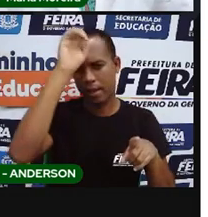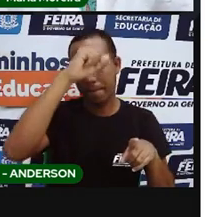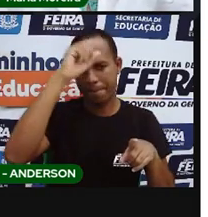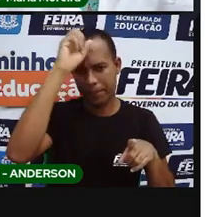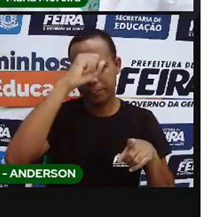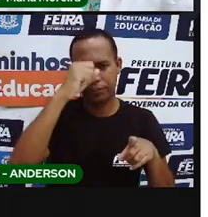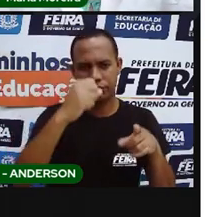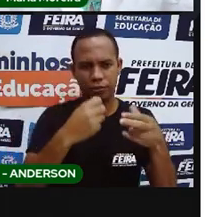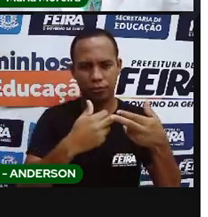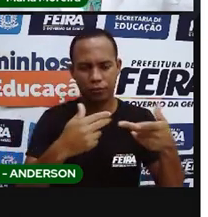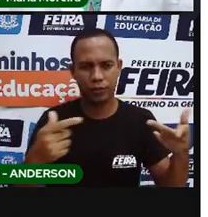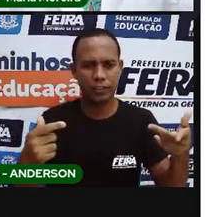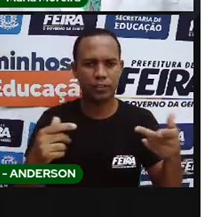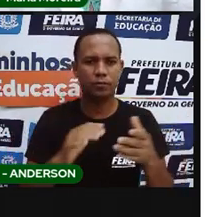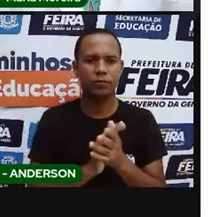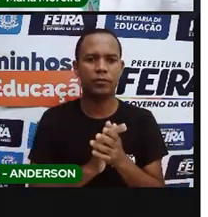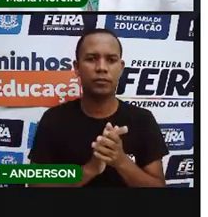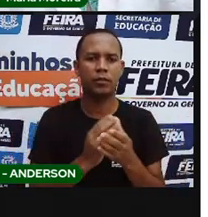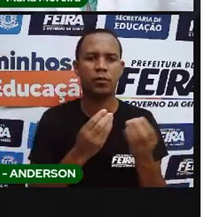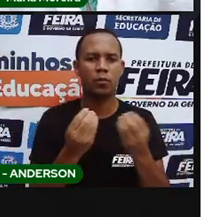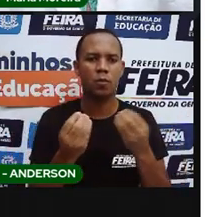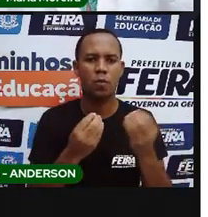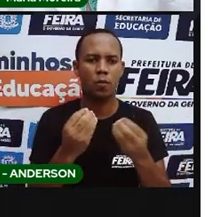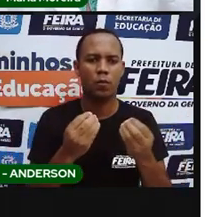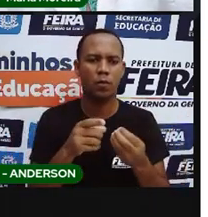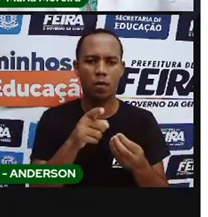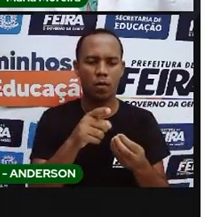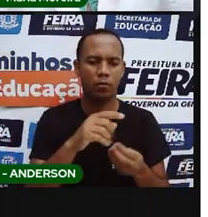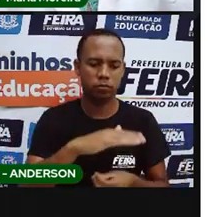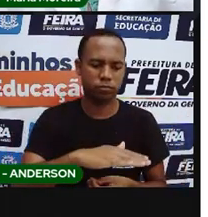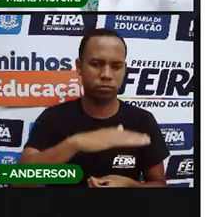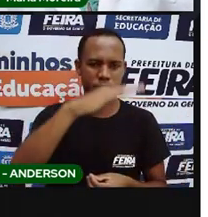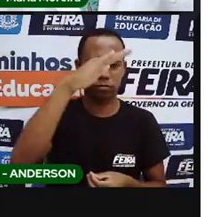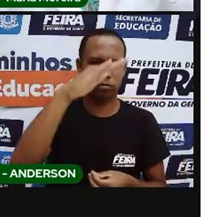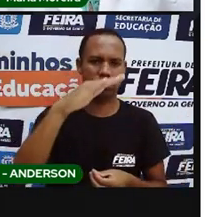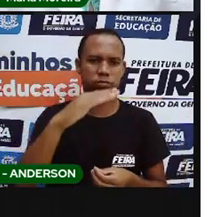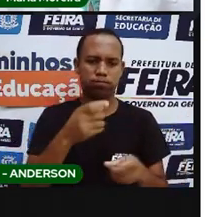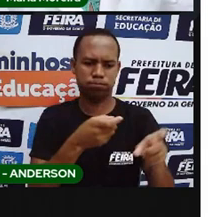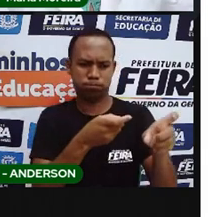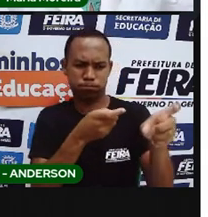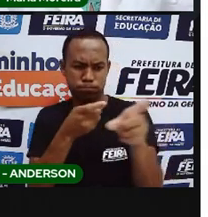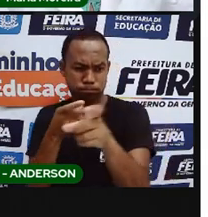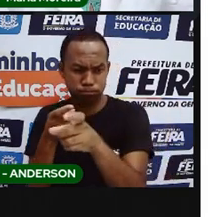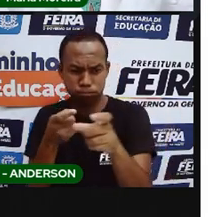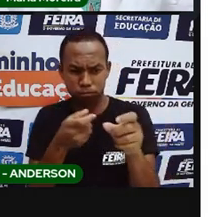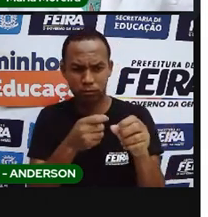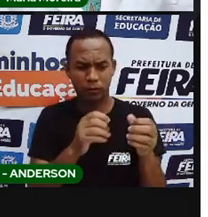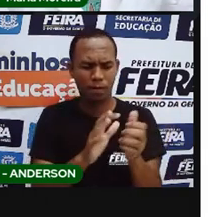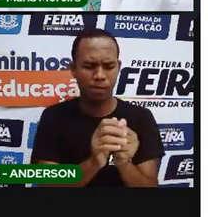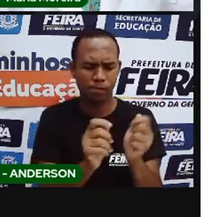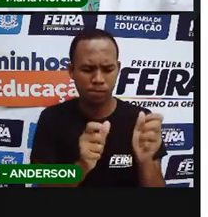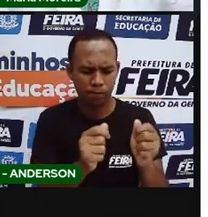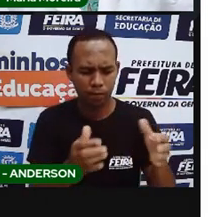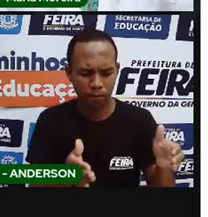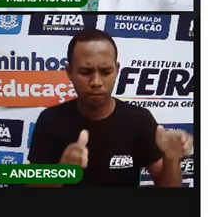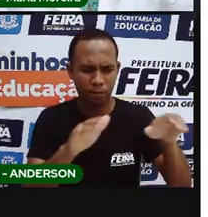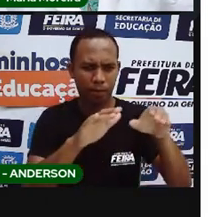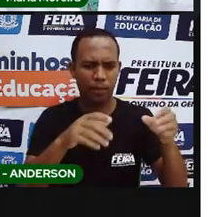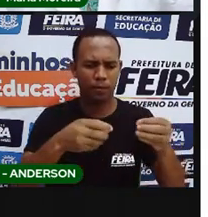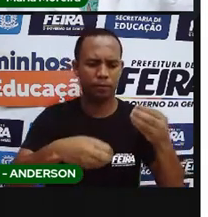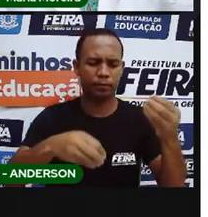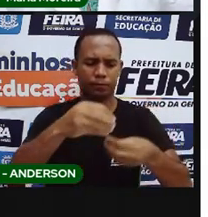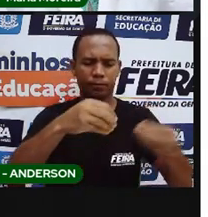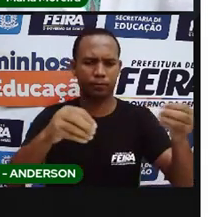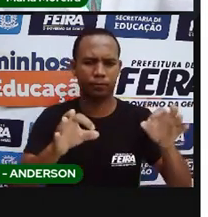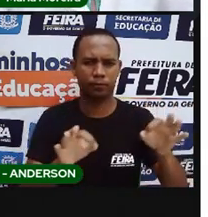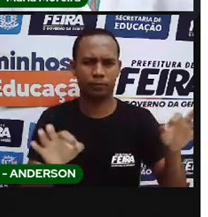que terão que desempenhar quando adultos. Passar, pescar, plantar, fazer janelas de barro, transpar ceixos e várias